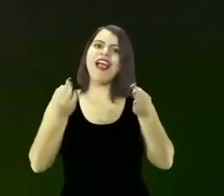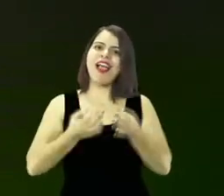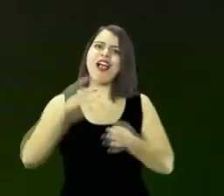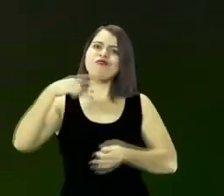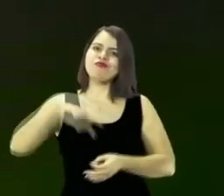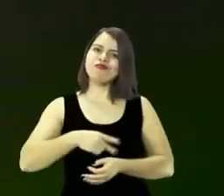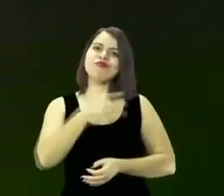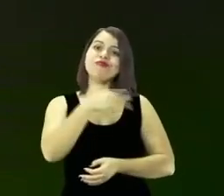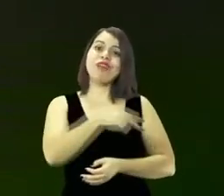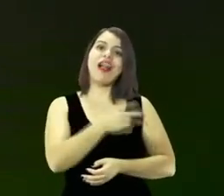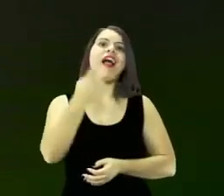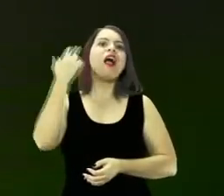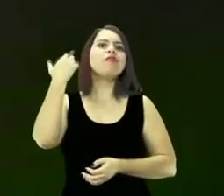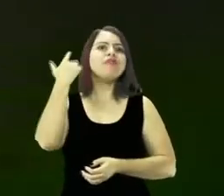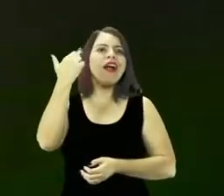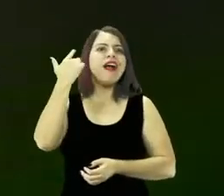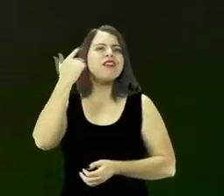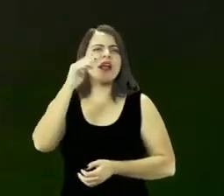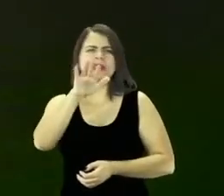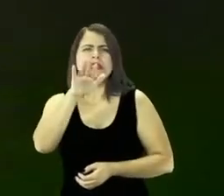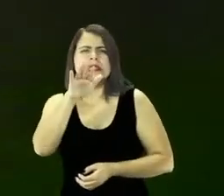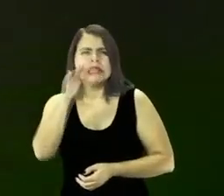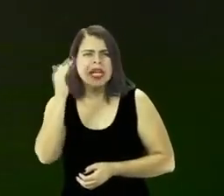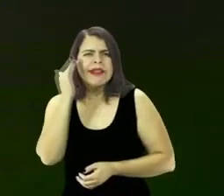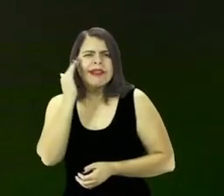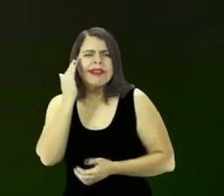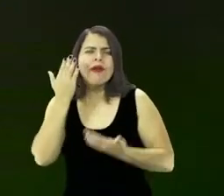naturais. Você acompanhou o raciocínio aqui?